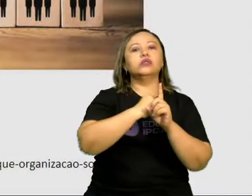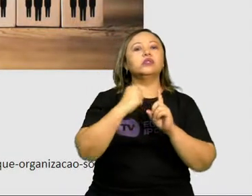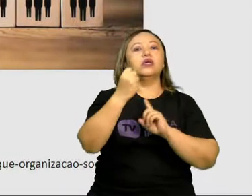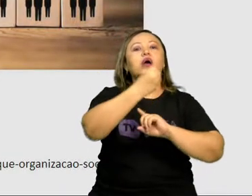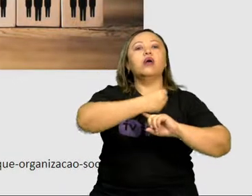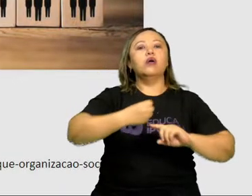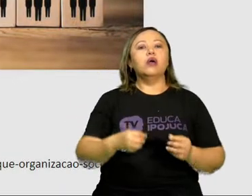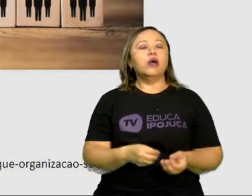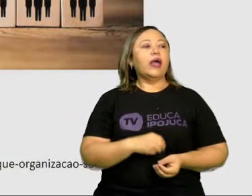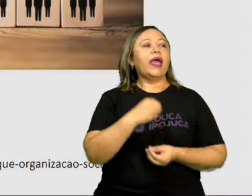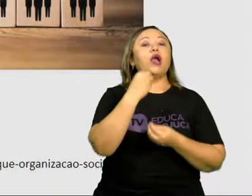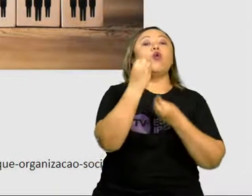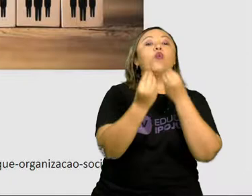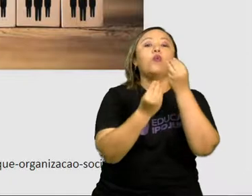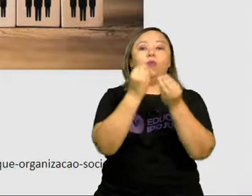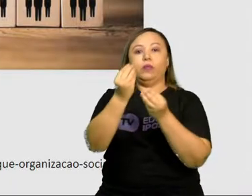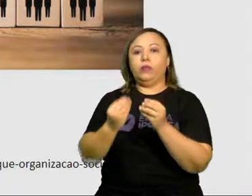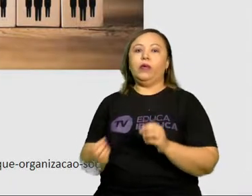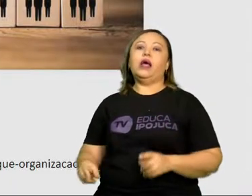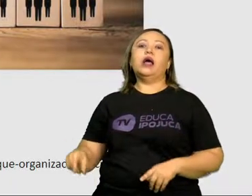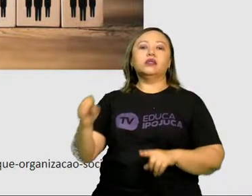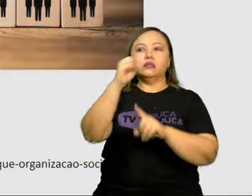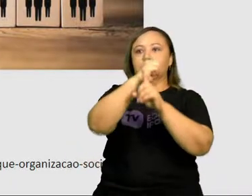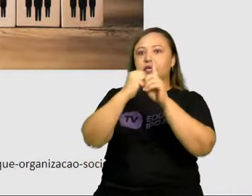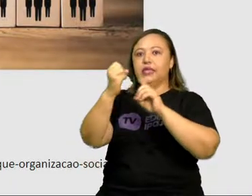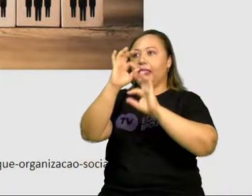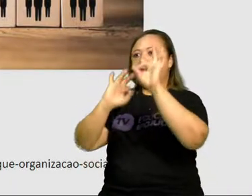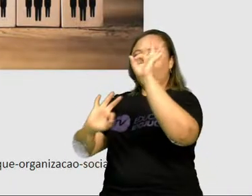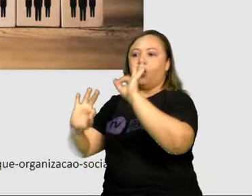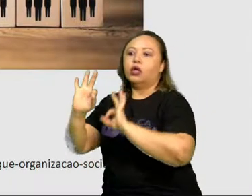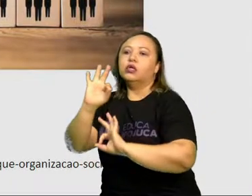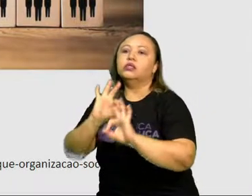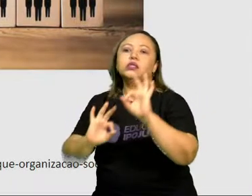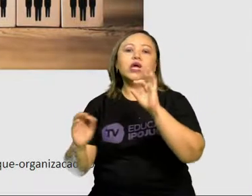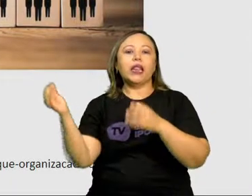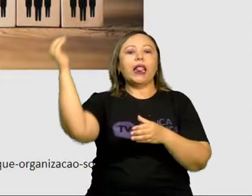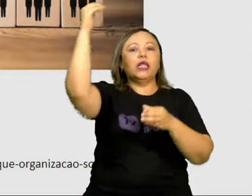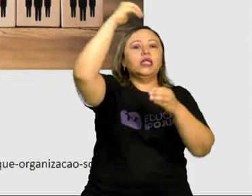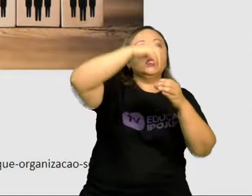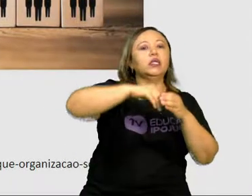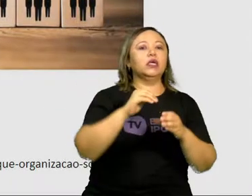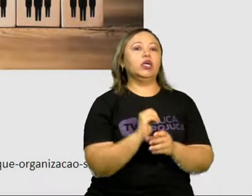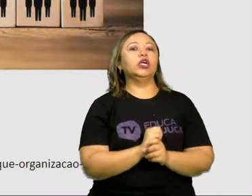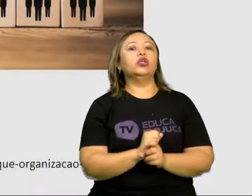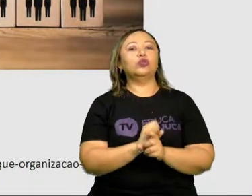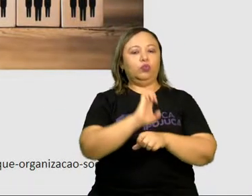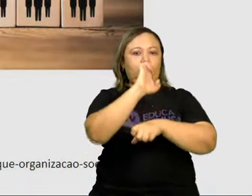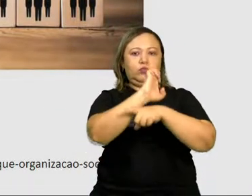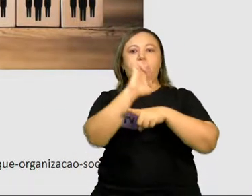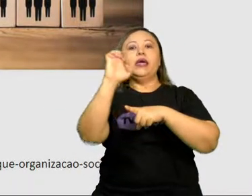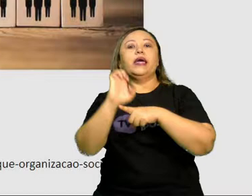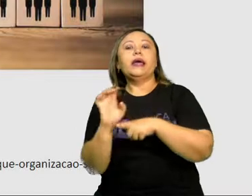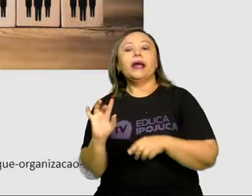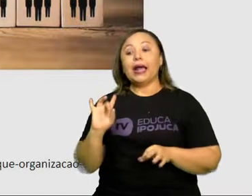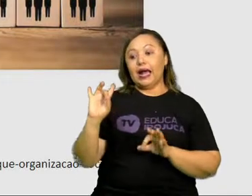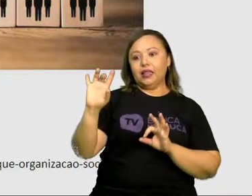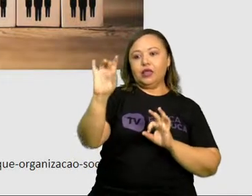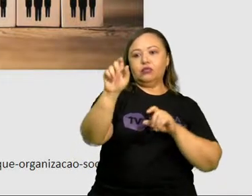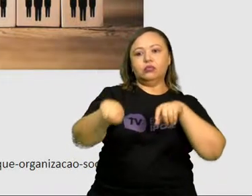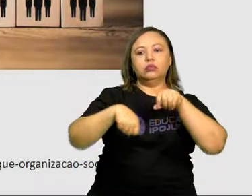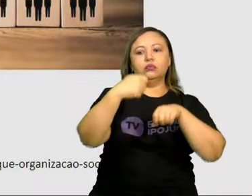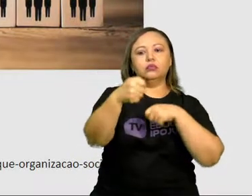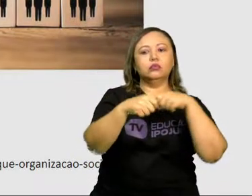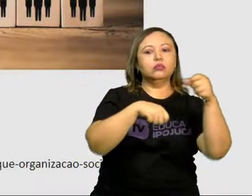é a forma como uma sociedade ela é organizada, é o papel que cada um recebe. Por exemplo,